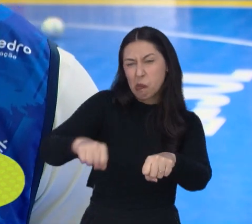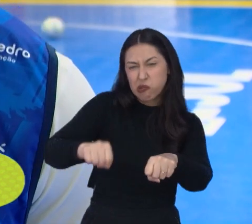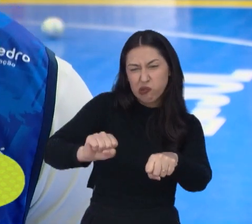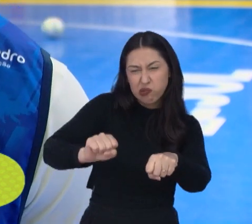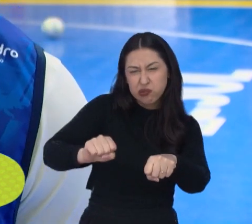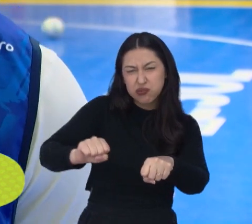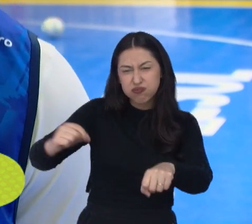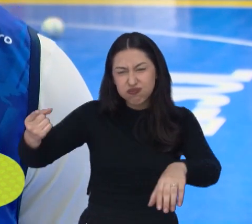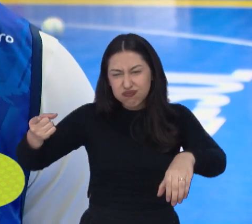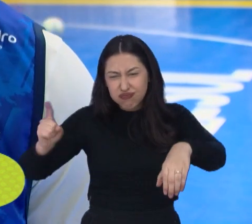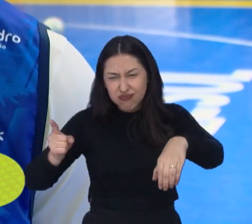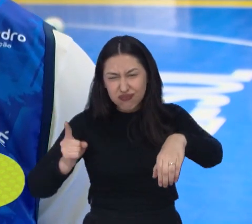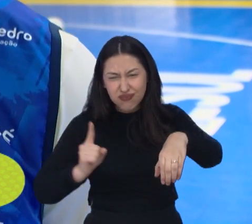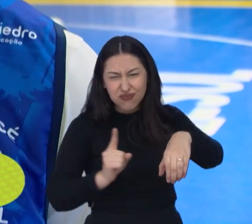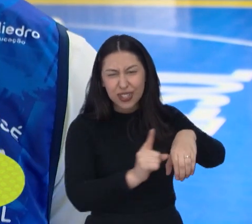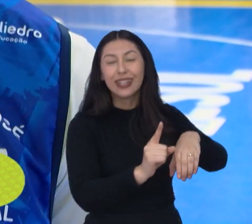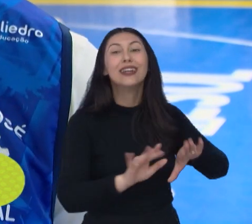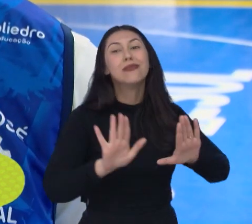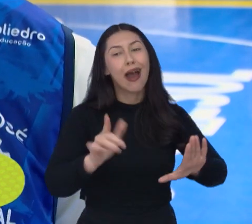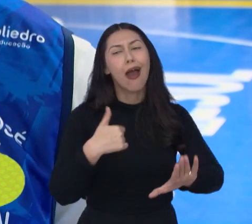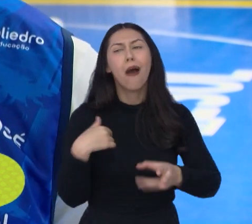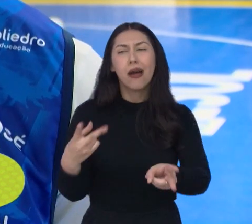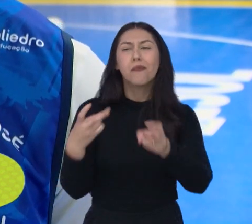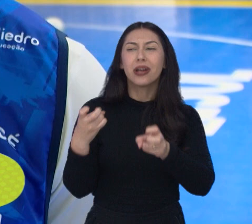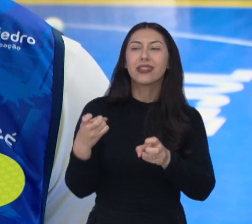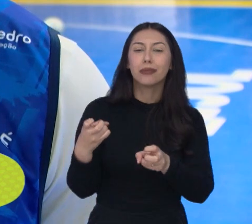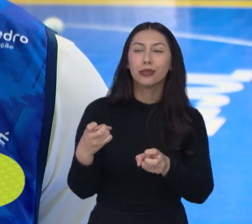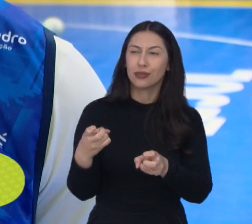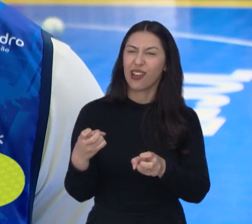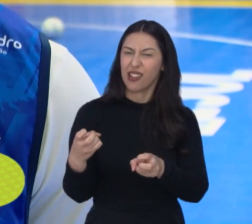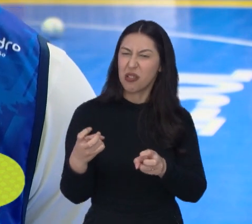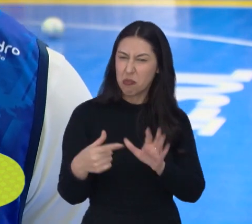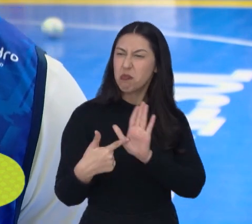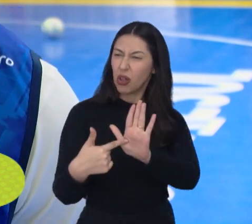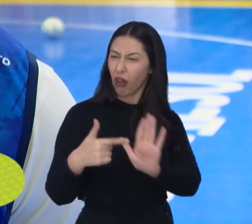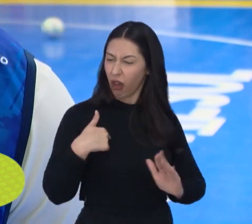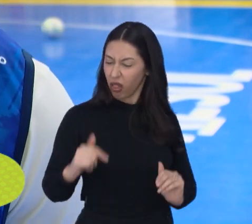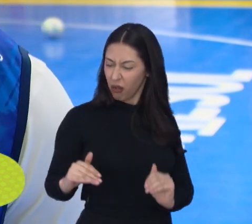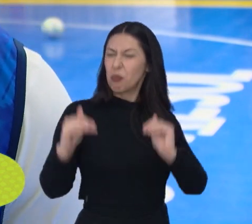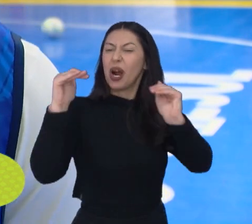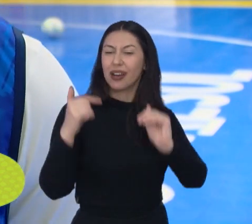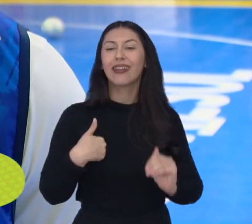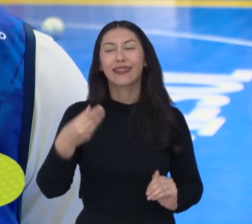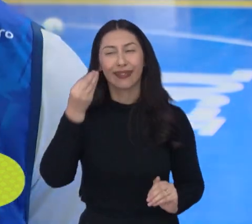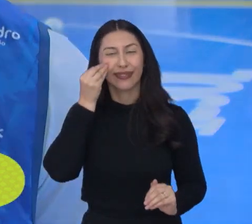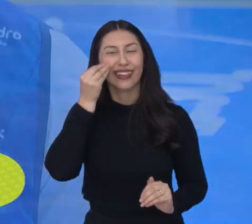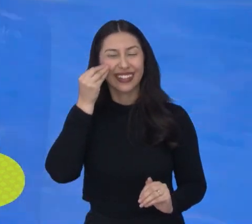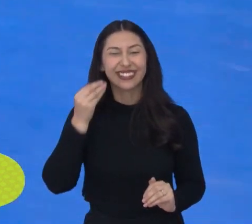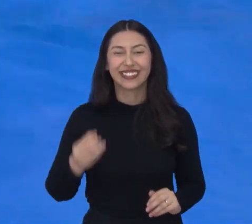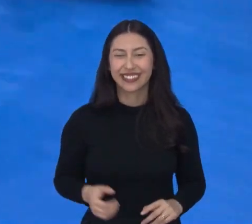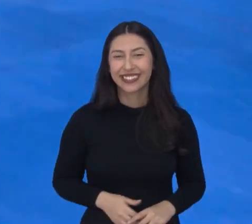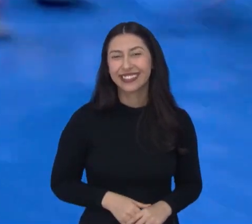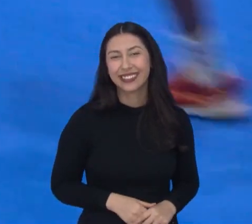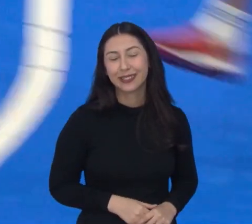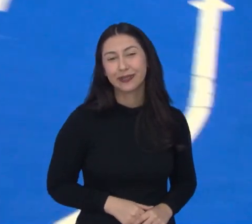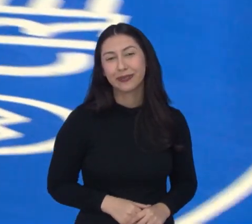eu vejo que tem espaço, assim, dá para causar uma superioridade, né, no adversário, eu arrisco, né, para o bem da equipe.